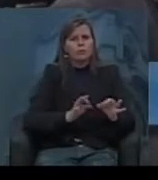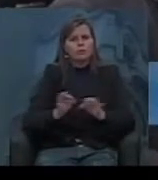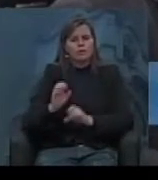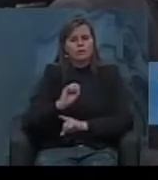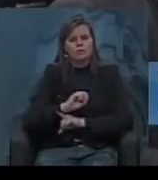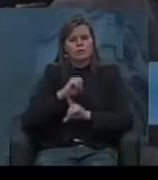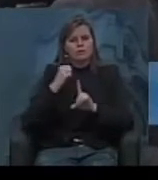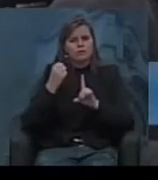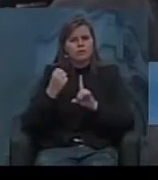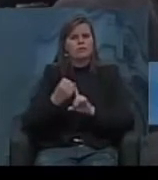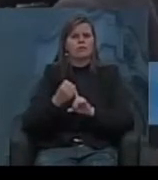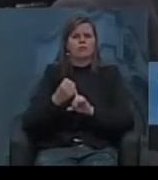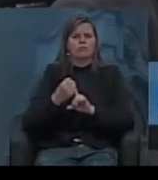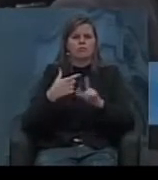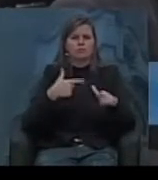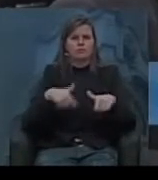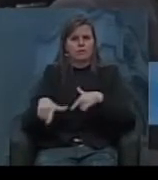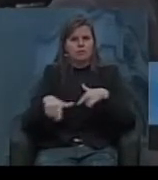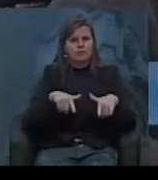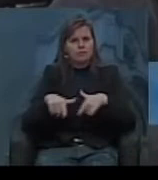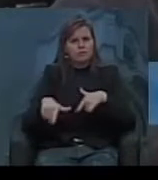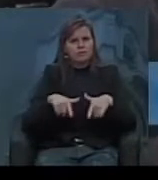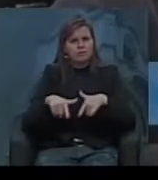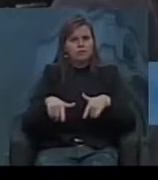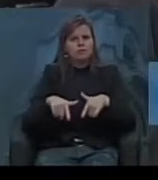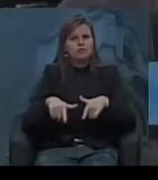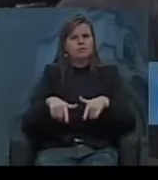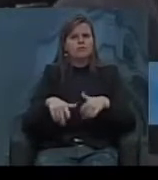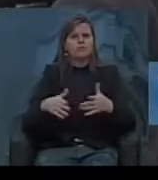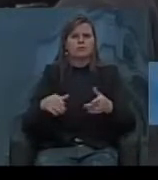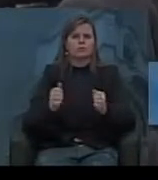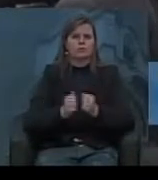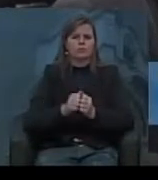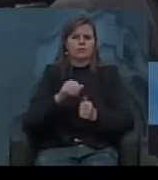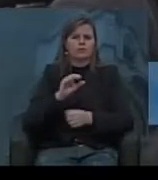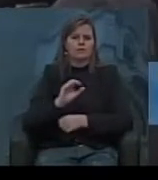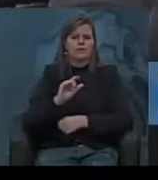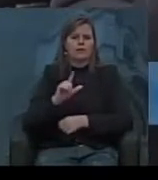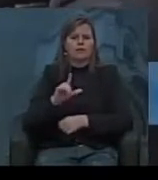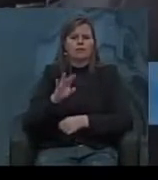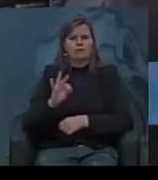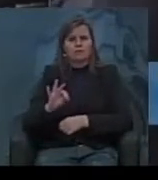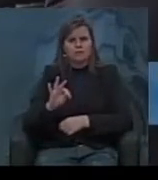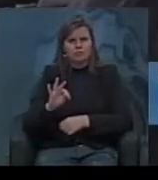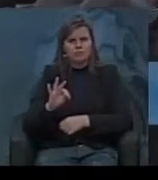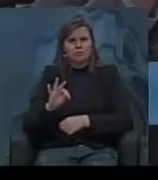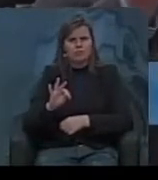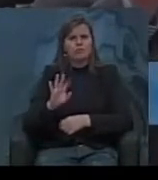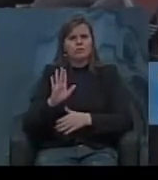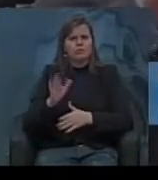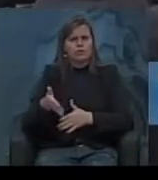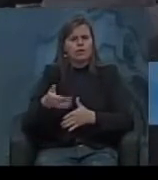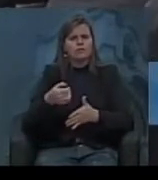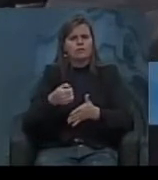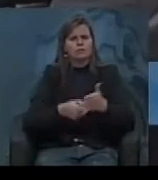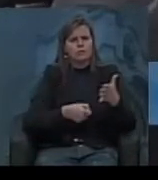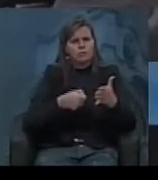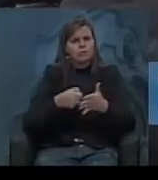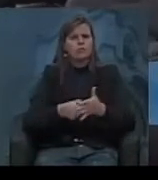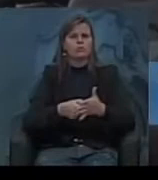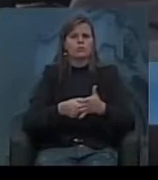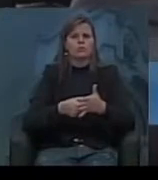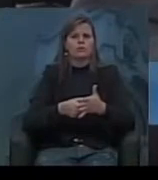social trabalhista com a CLT, isso aí que já se tentou, já se